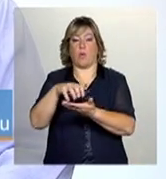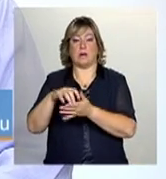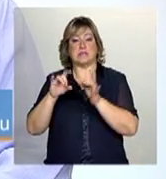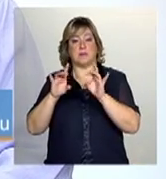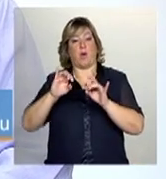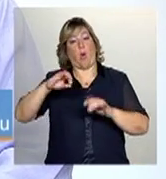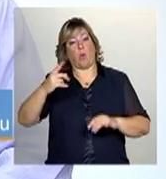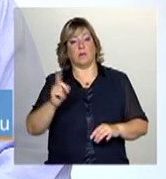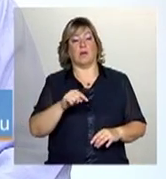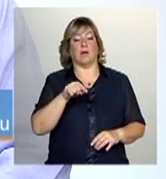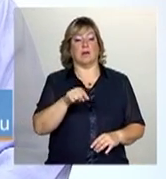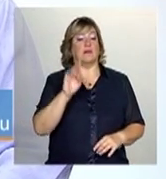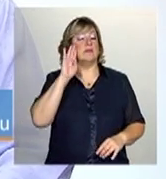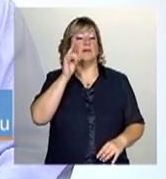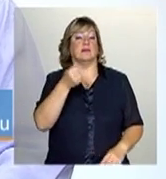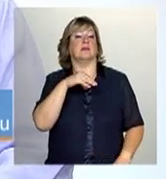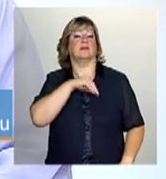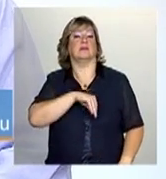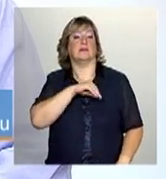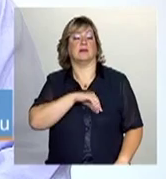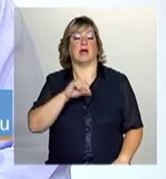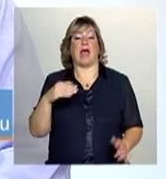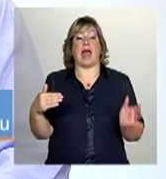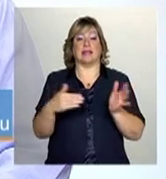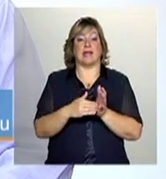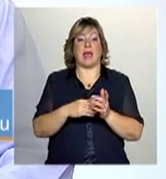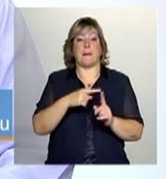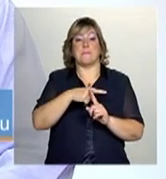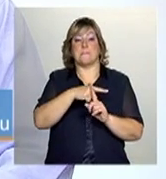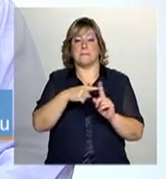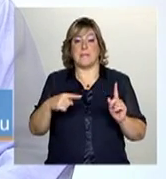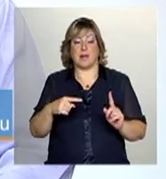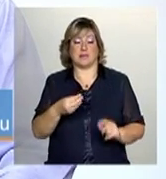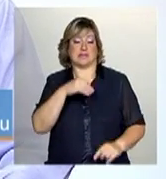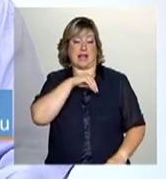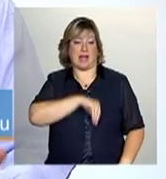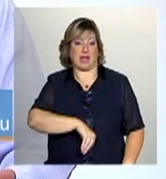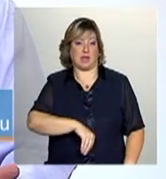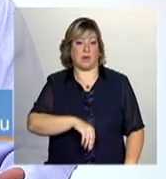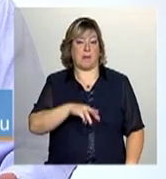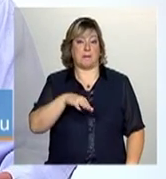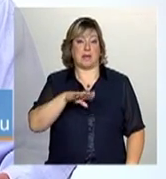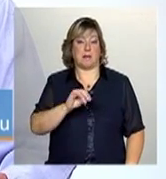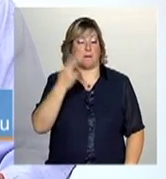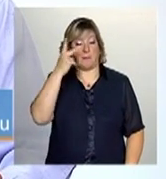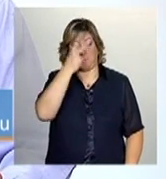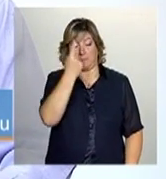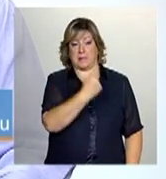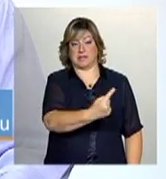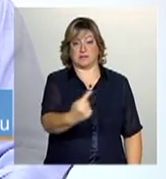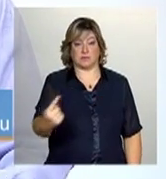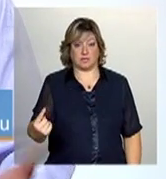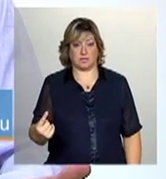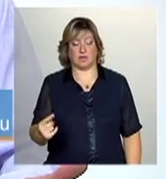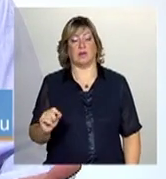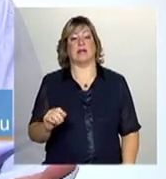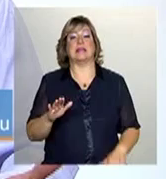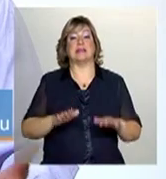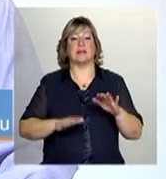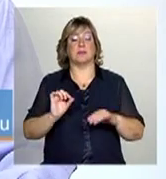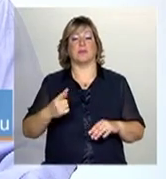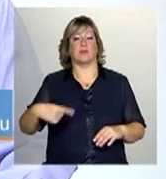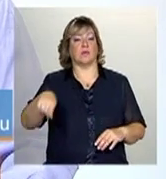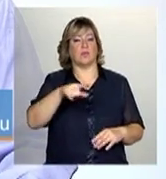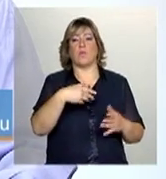com aquele perfil de renda. Até meio salário mínimo, per capita, ou três salários mínimos por família. Independente de